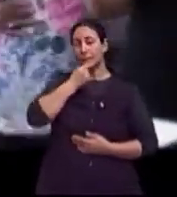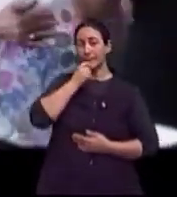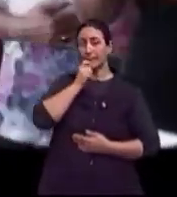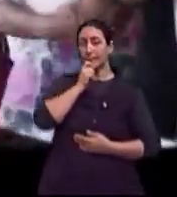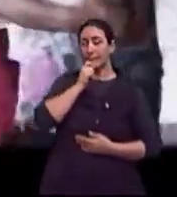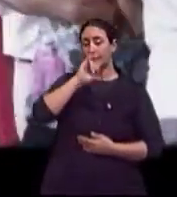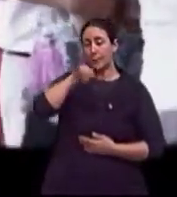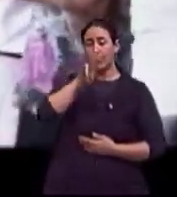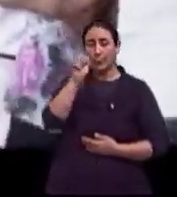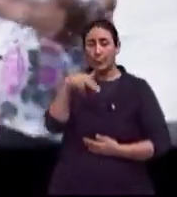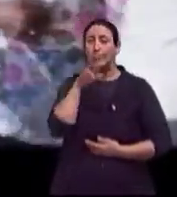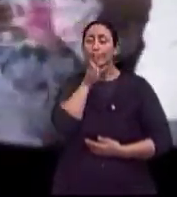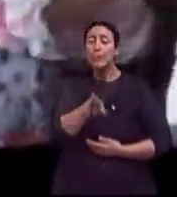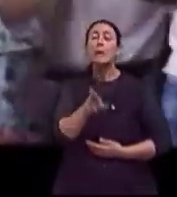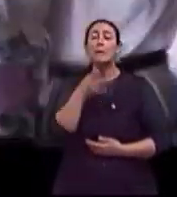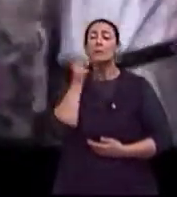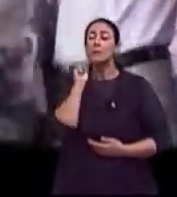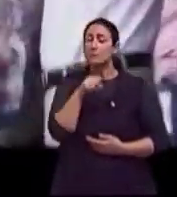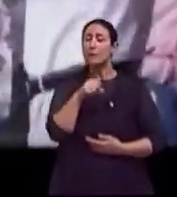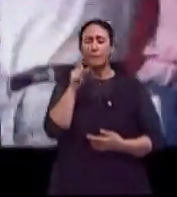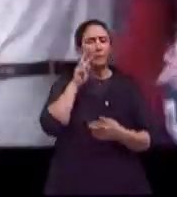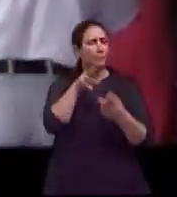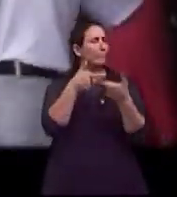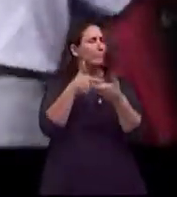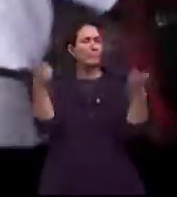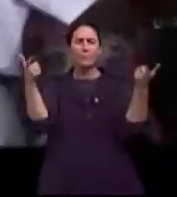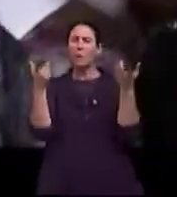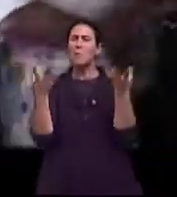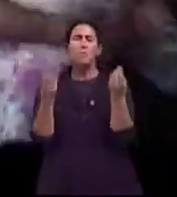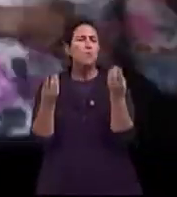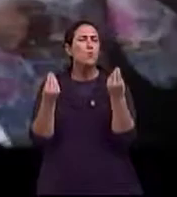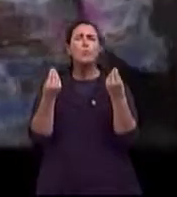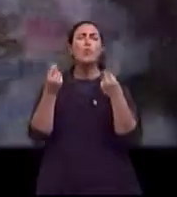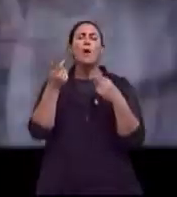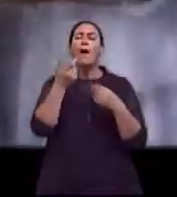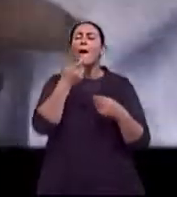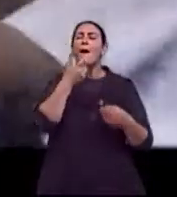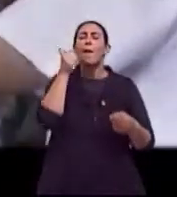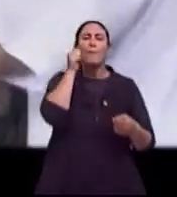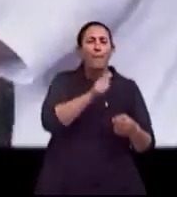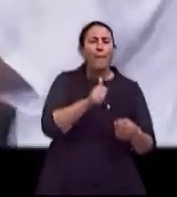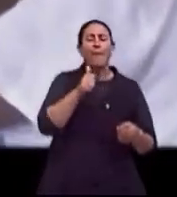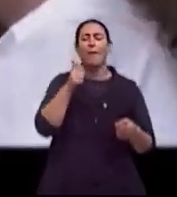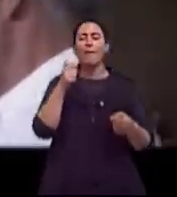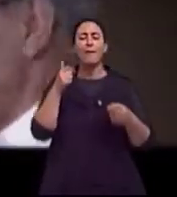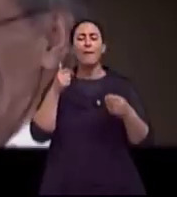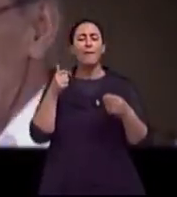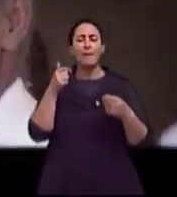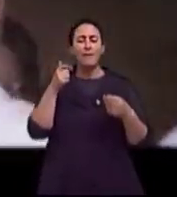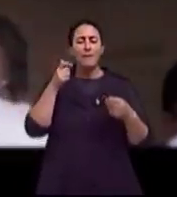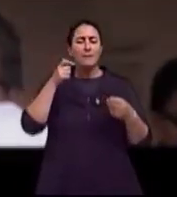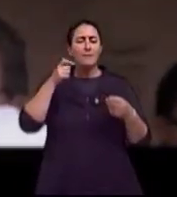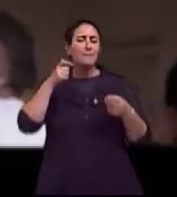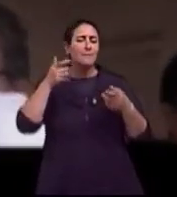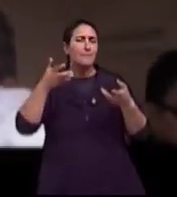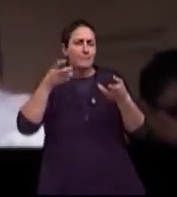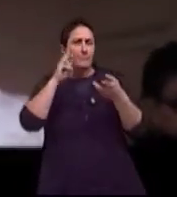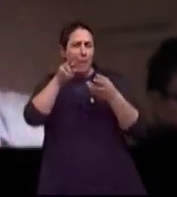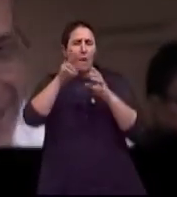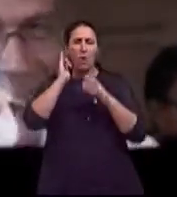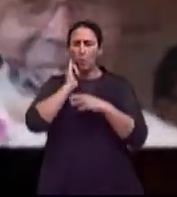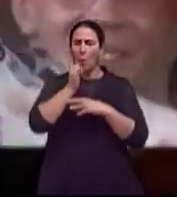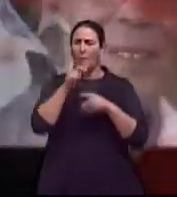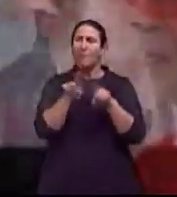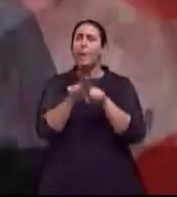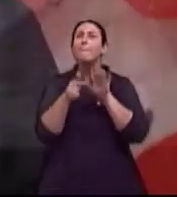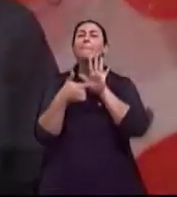entre o mesmo sexo é bastante grande nesta... Que aparecem no documentário também, E que aparecem no documentário também. Acho que essa diversidade também passa